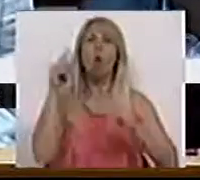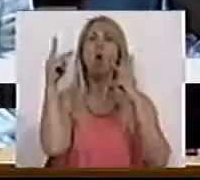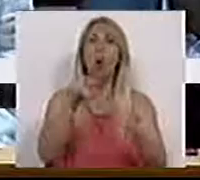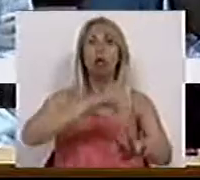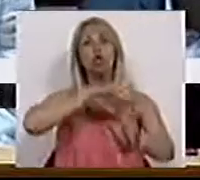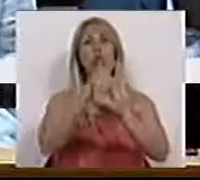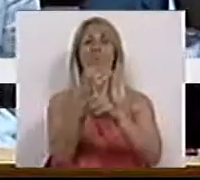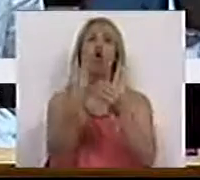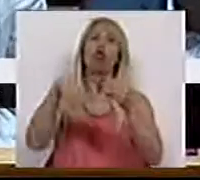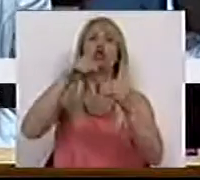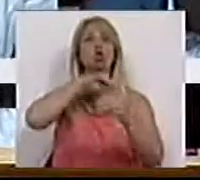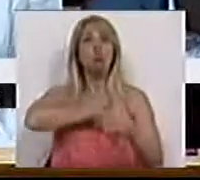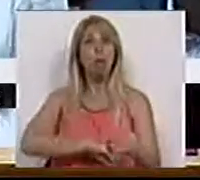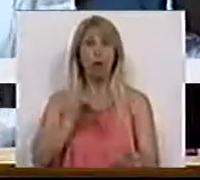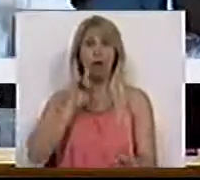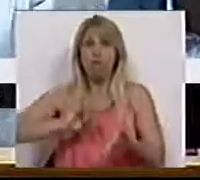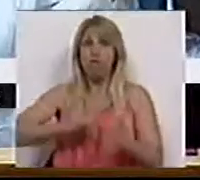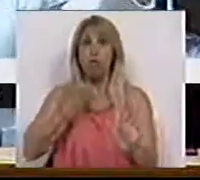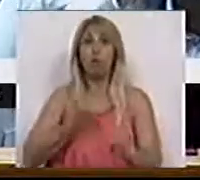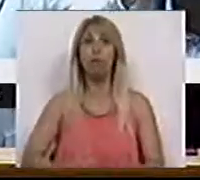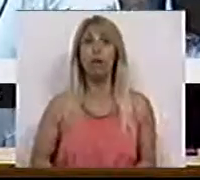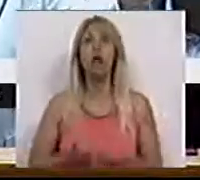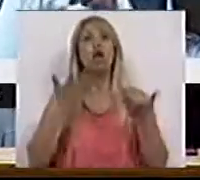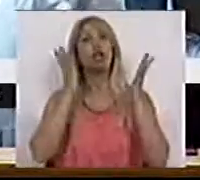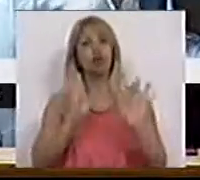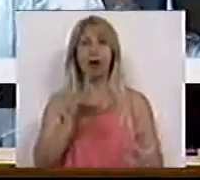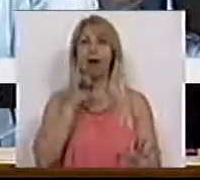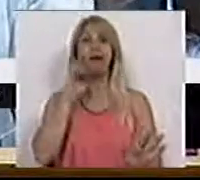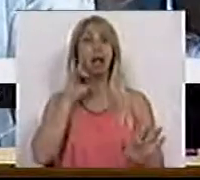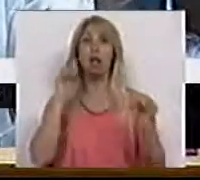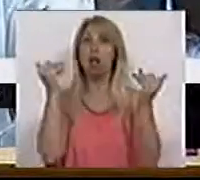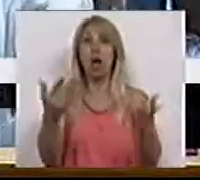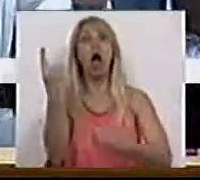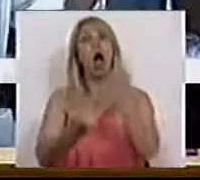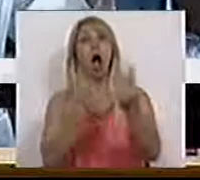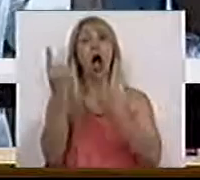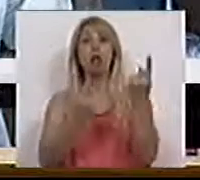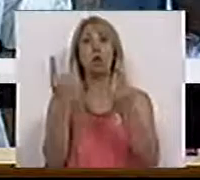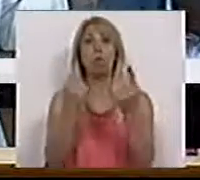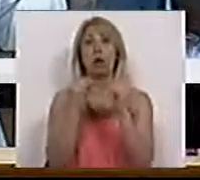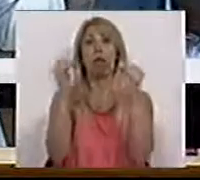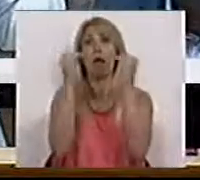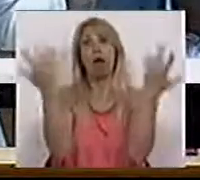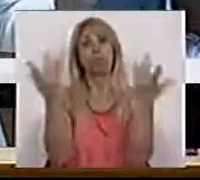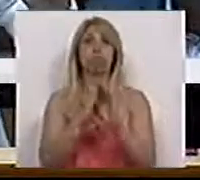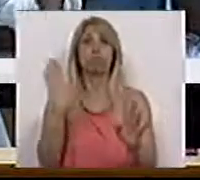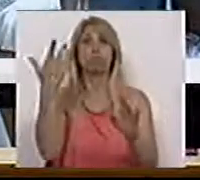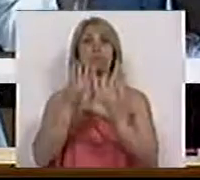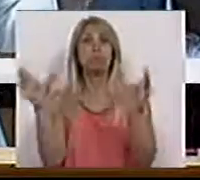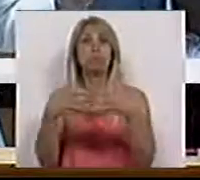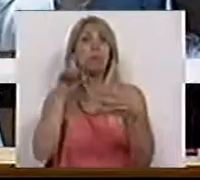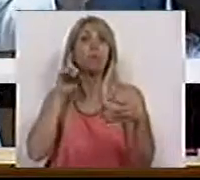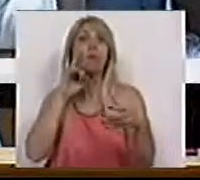outros suplementos fundamentais. Já deram garantias a algumas categorias, nomeadamente às forças de segurança